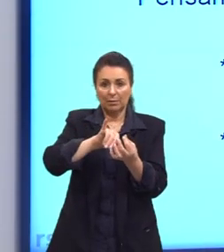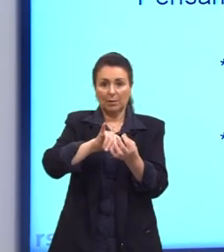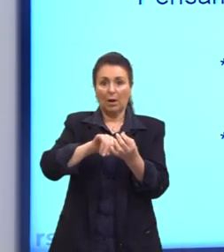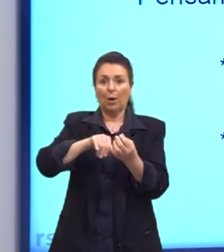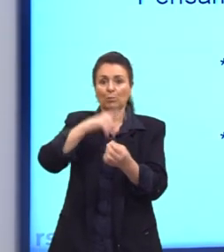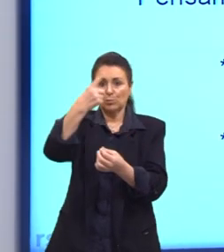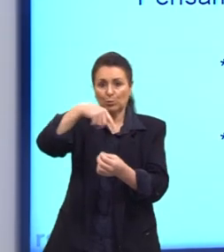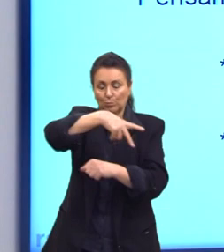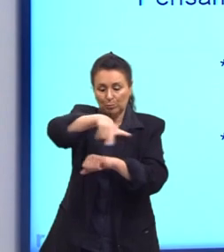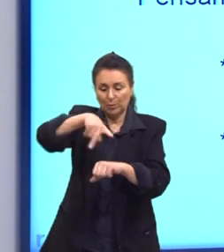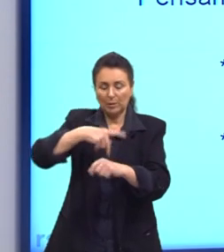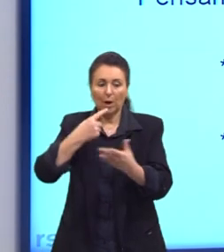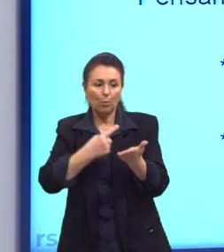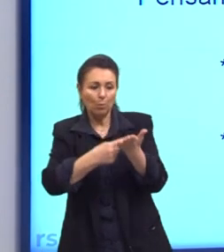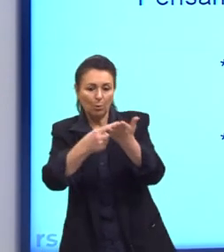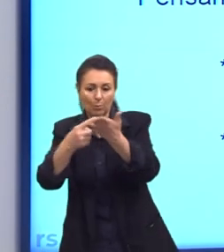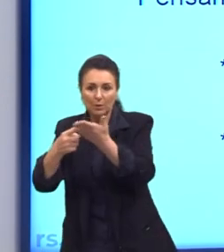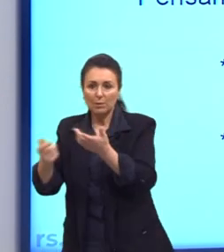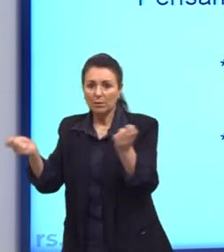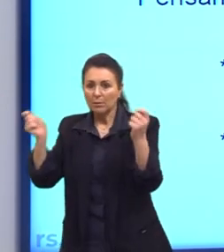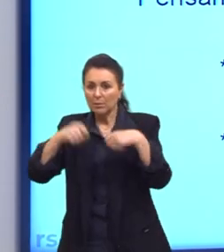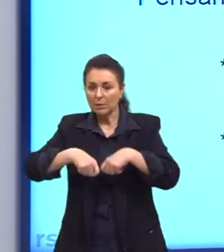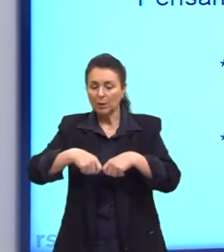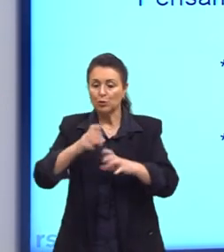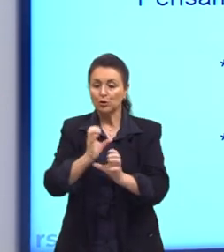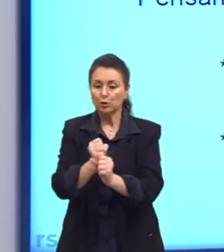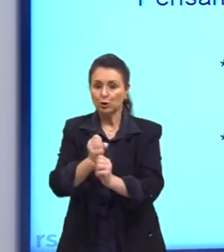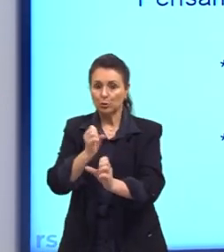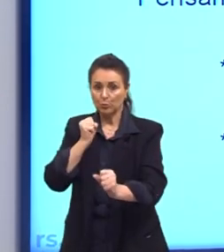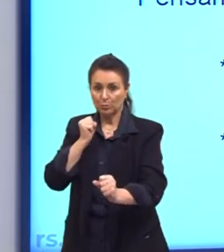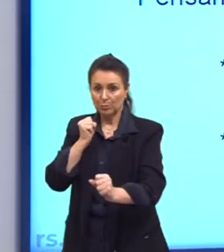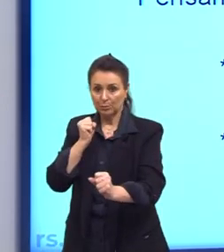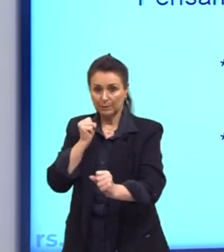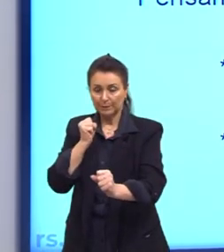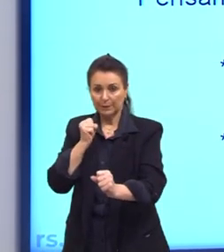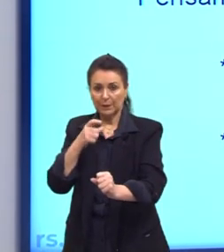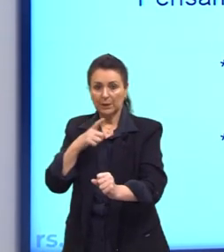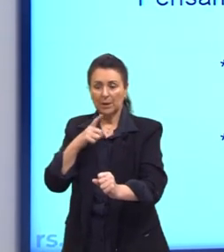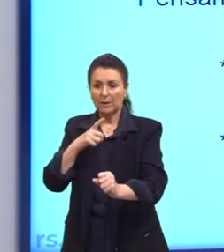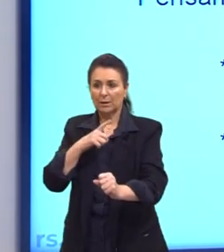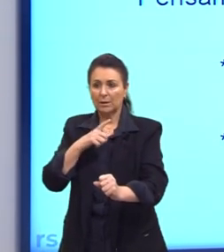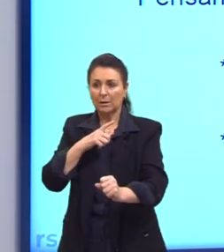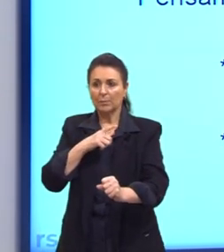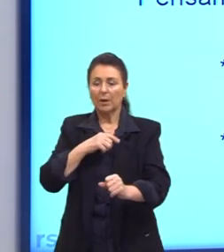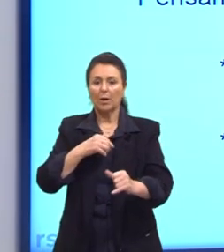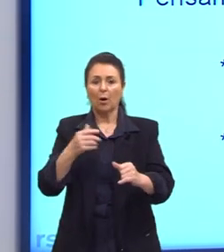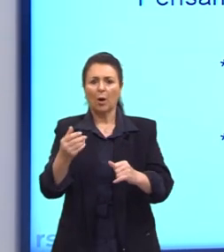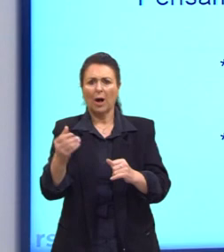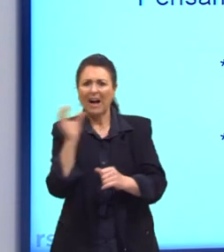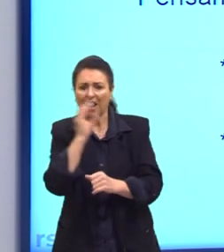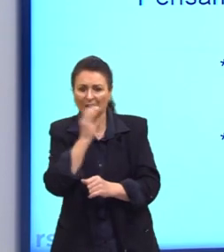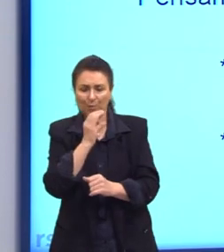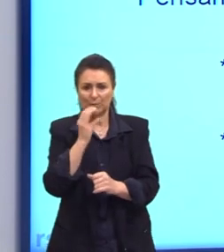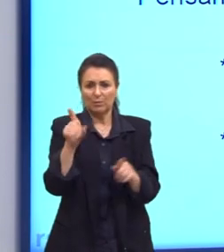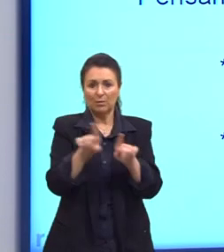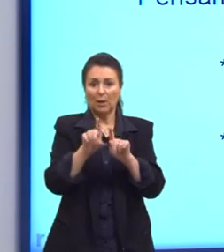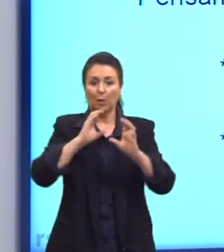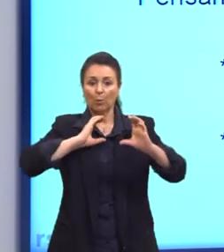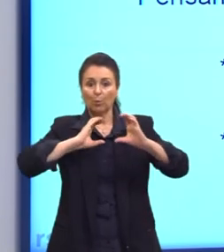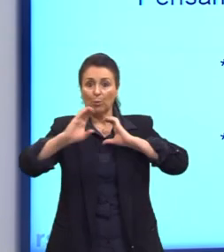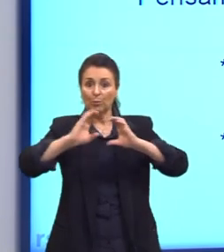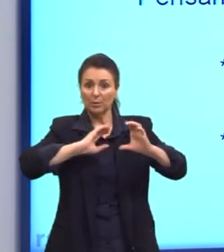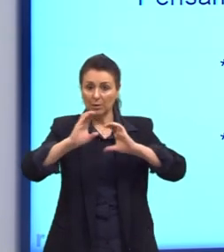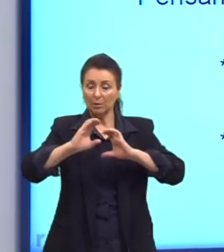combinação de possibilidade de lucros. Já falamos sobre a velocidade da informação, aqui nós só reforçando